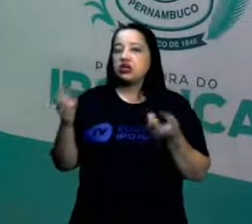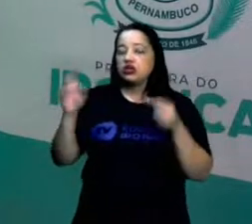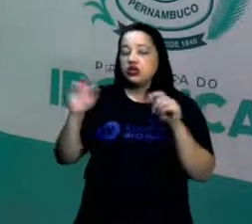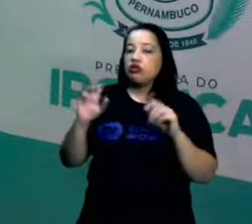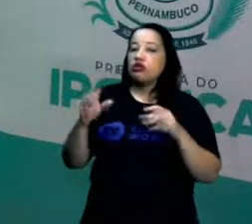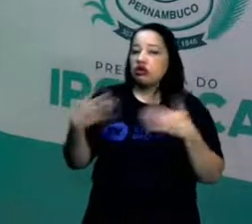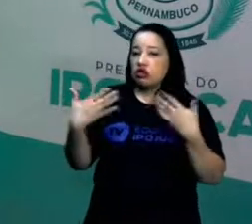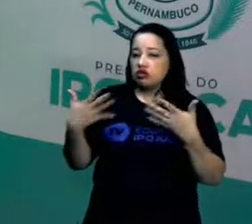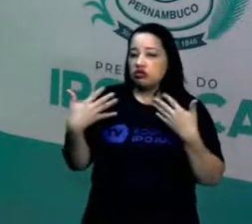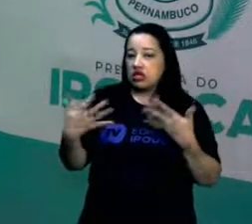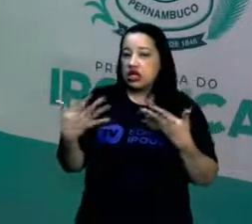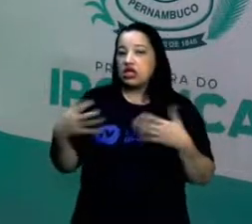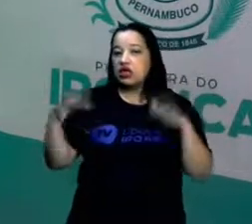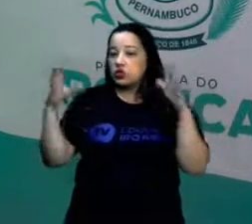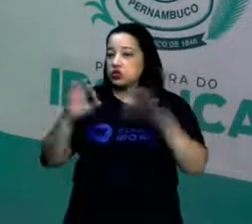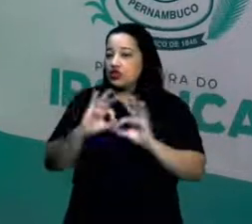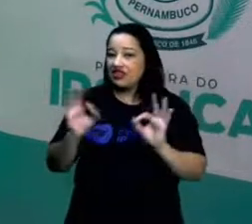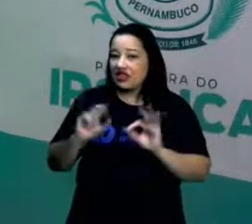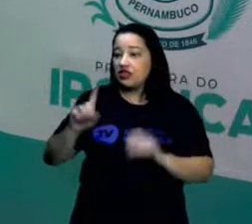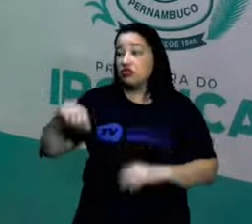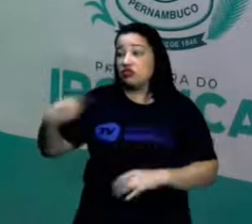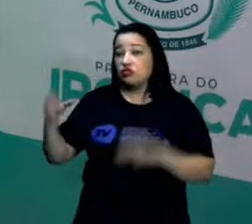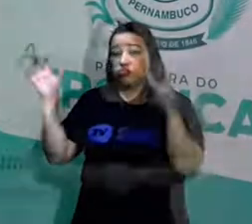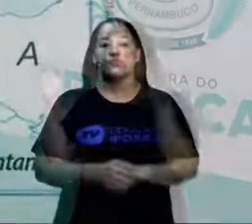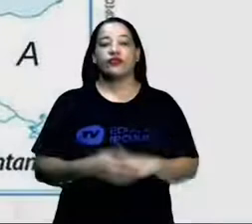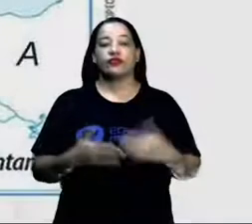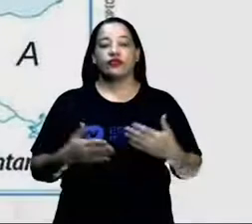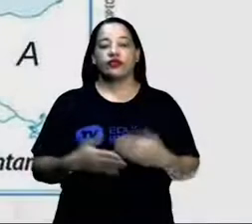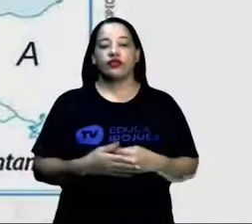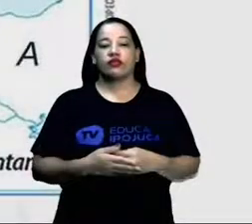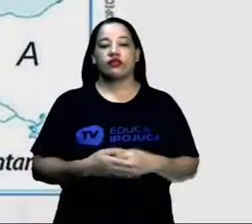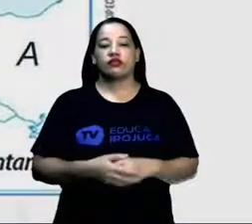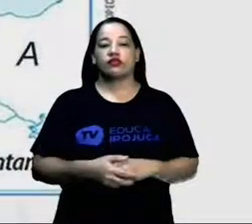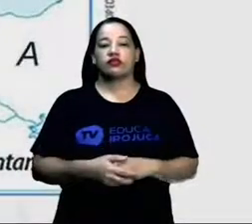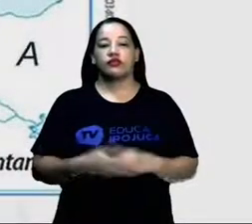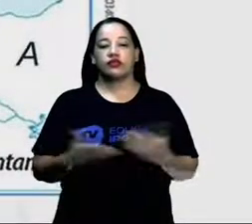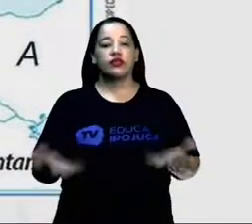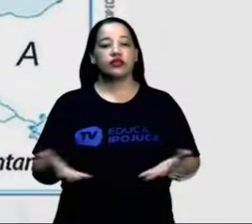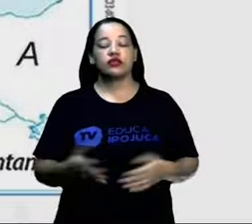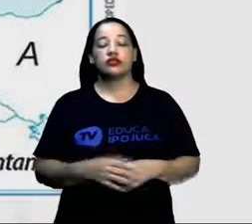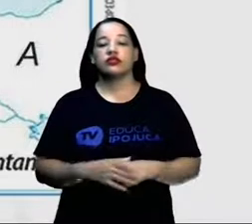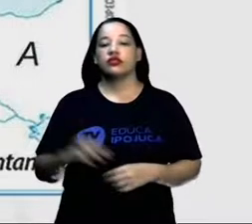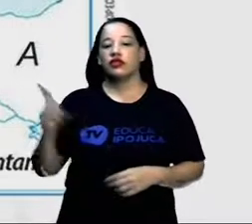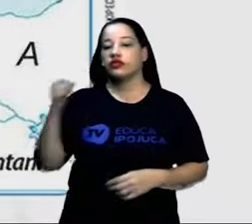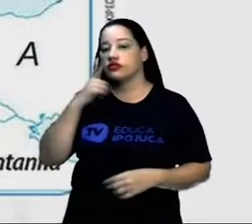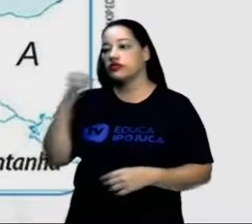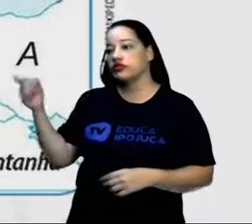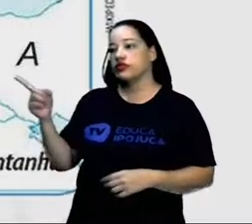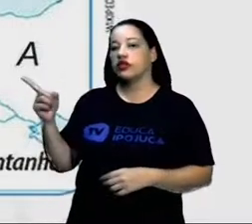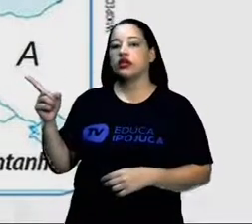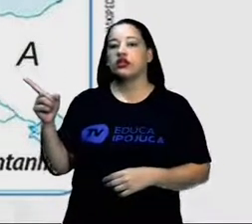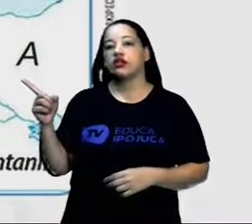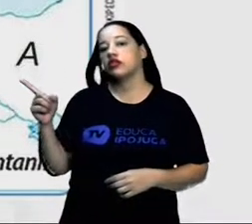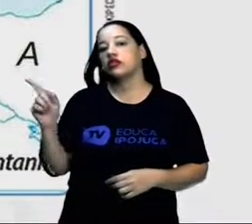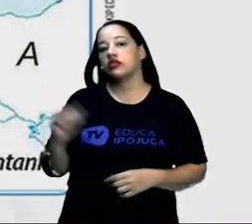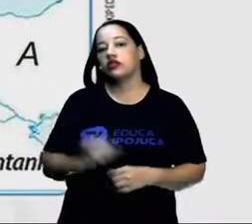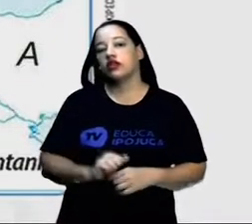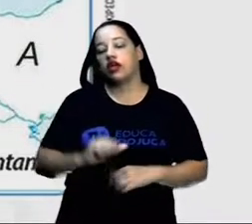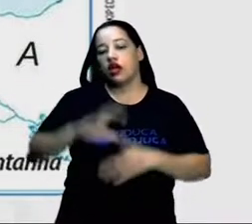principais características do clima Mediterrâneo. Bem, pessoal, a gente está vendo aqui no mapa agora